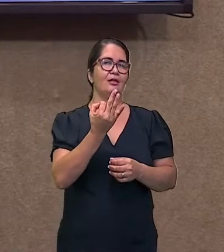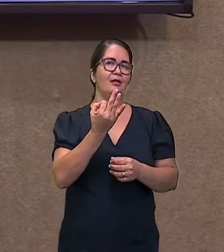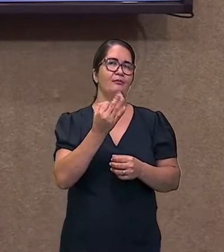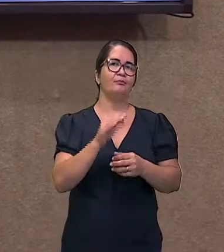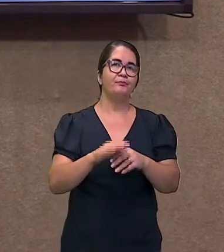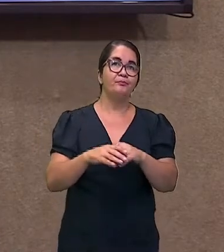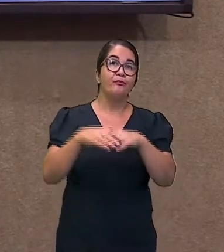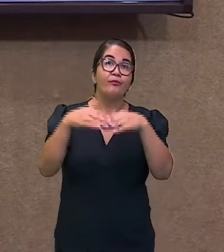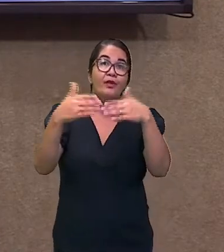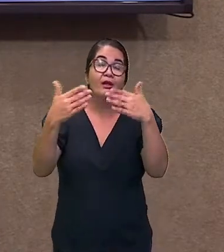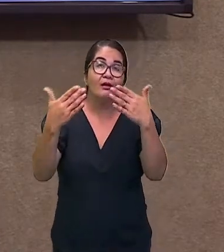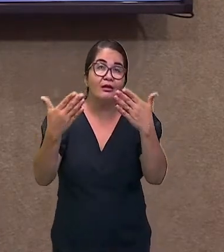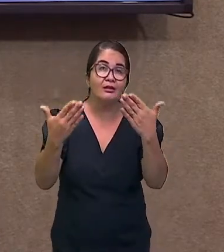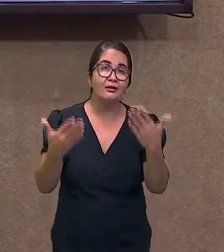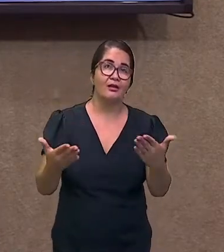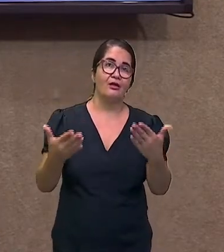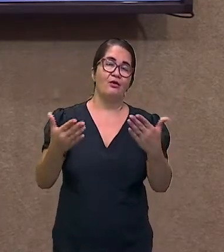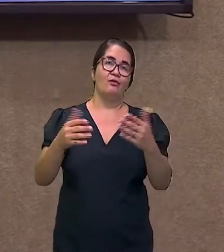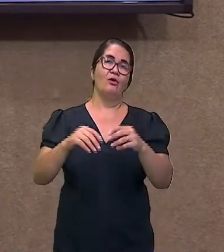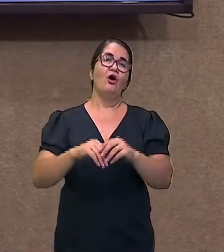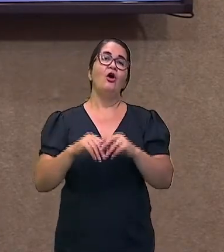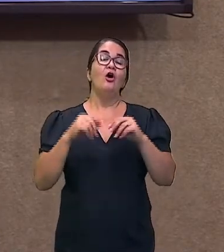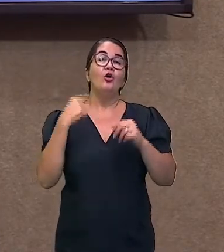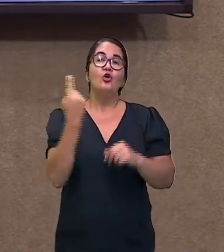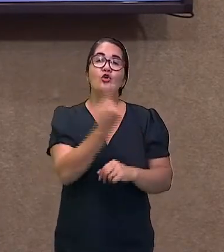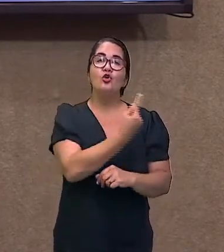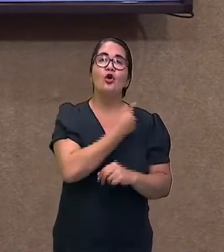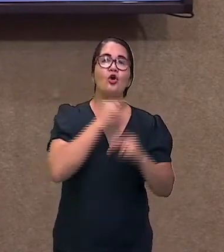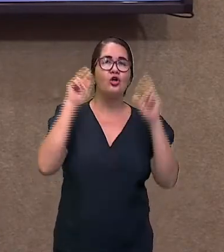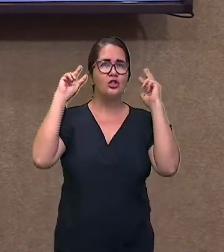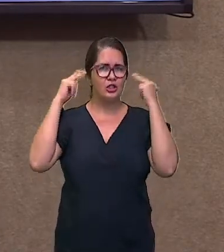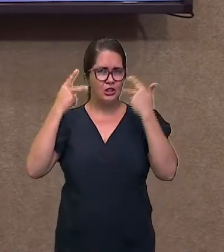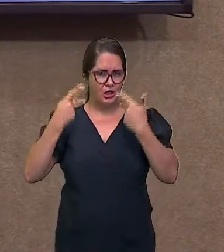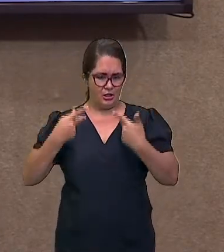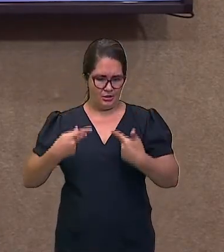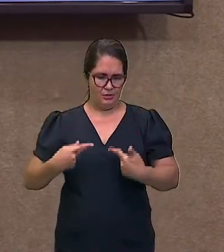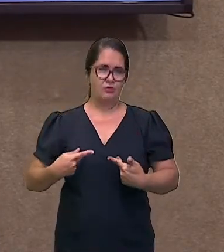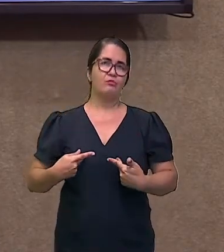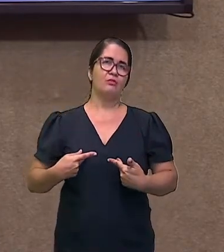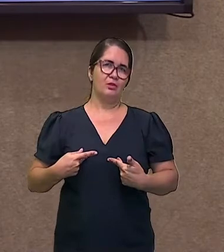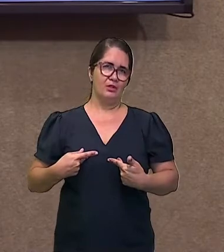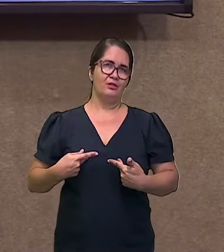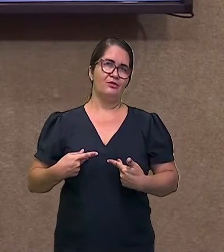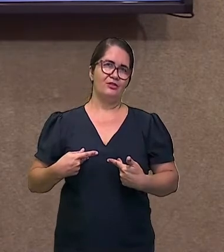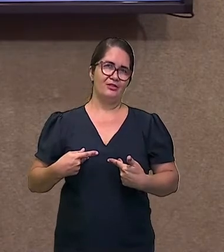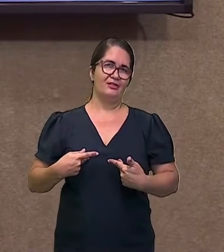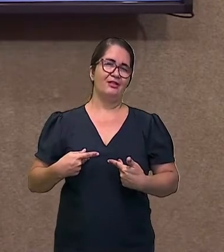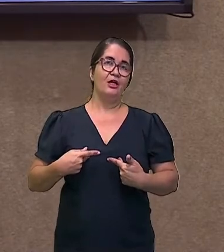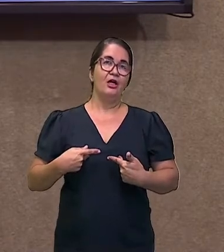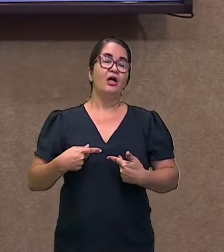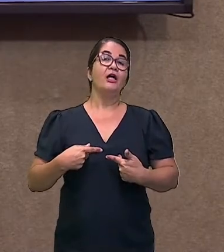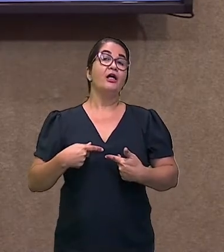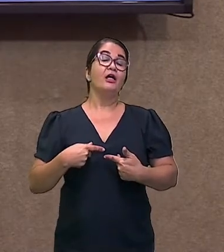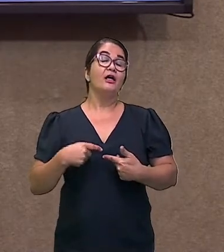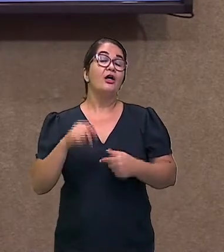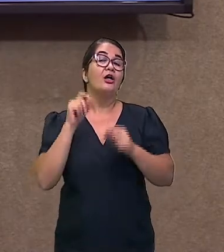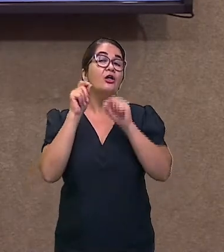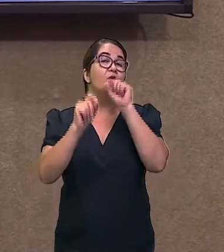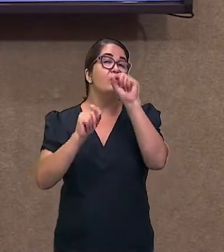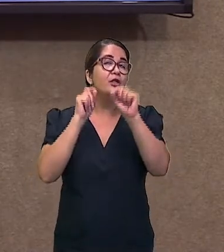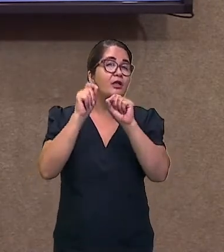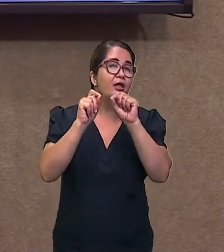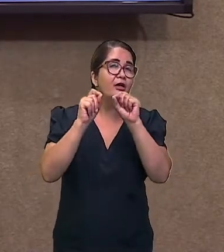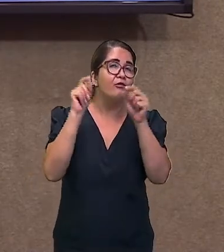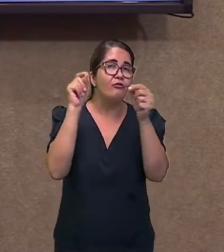O único ser vivo que é capaz de tirar aquilo que ele nem vai usar